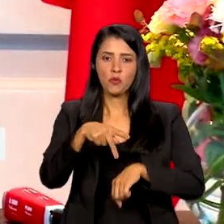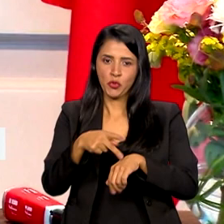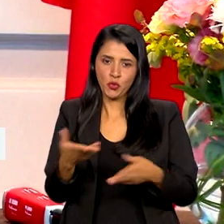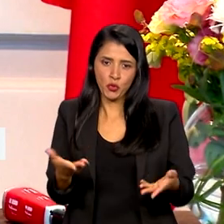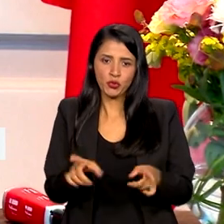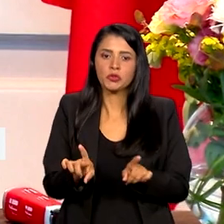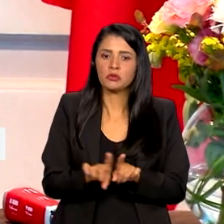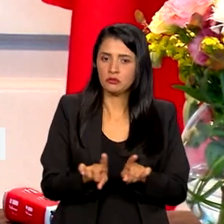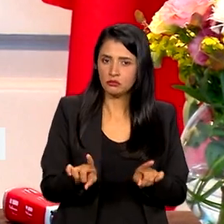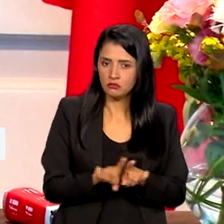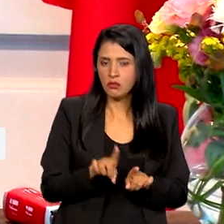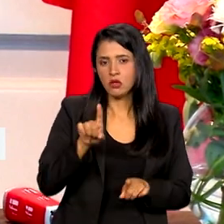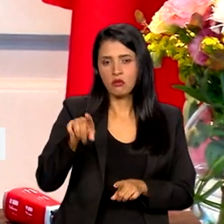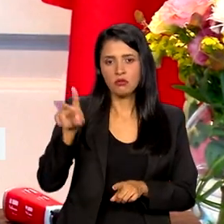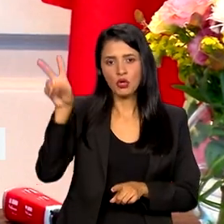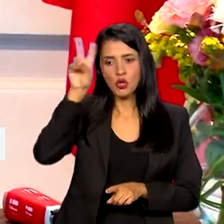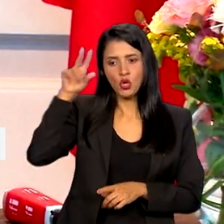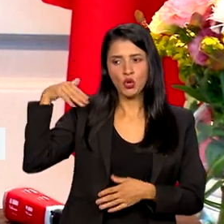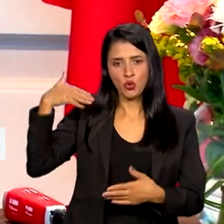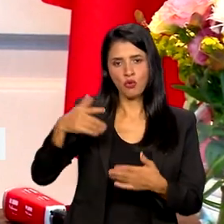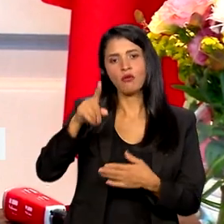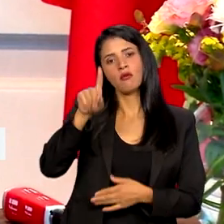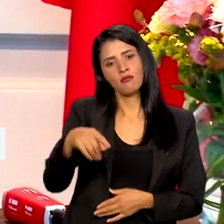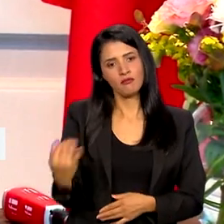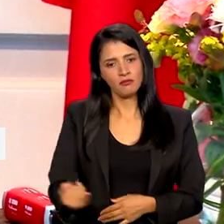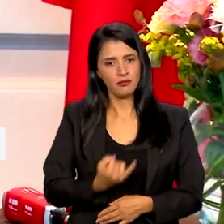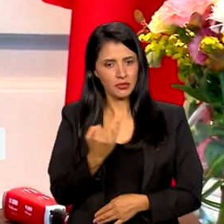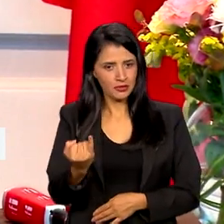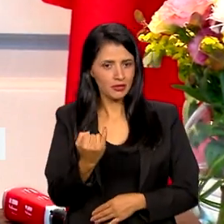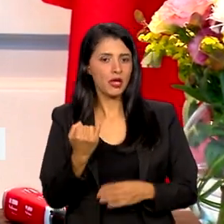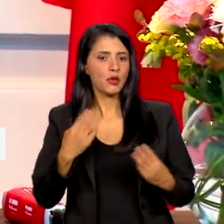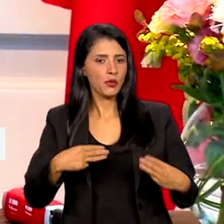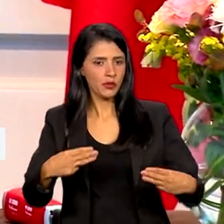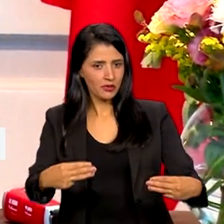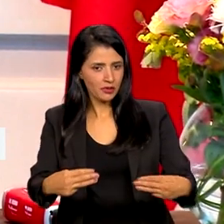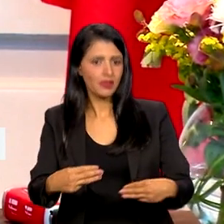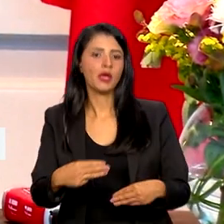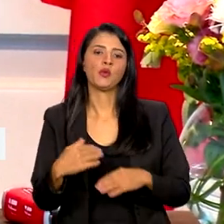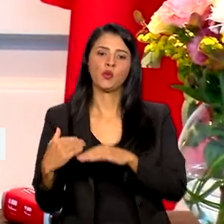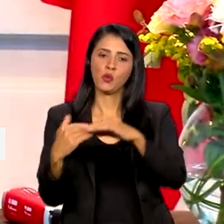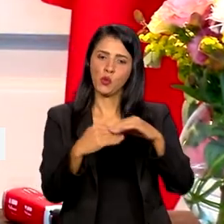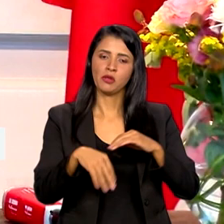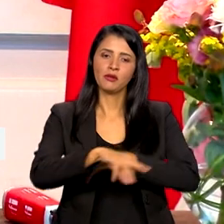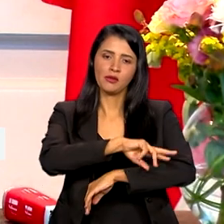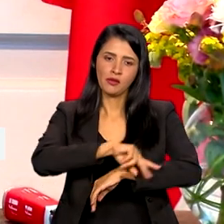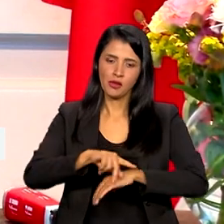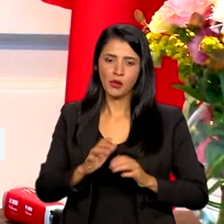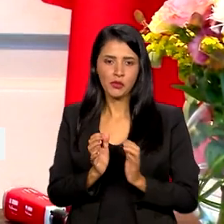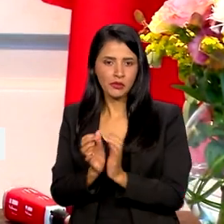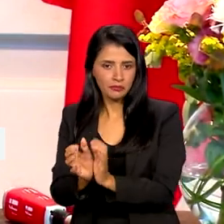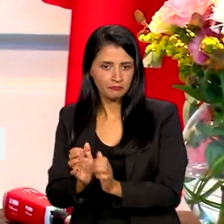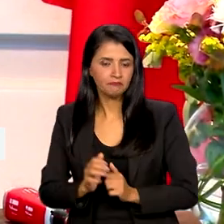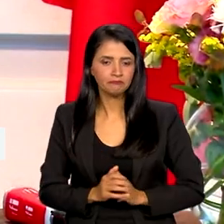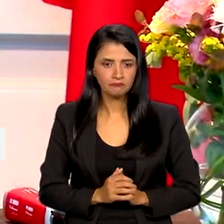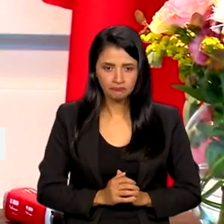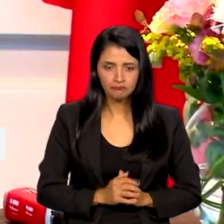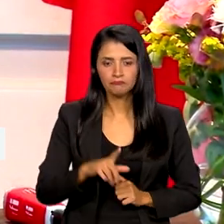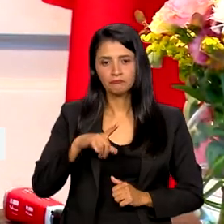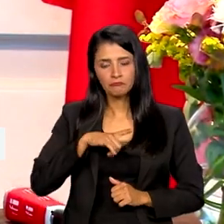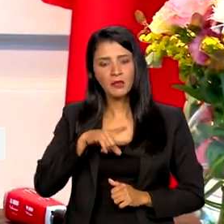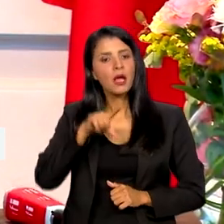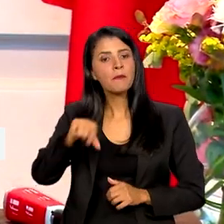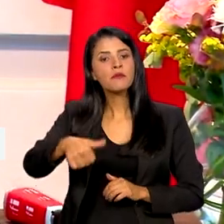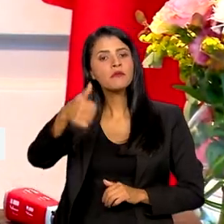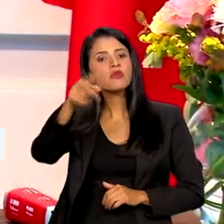que historicamente falando é muito importante a presença do Ministério da Igualdade Racial nessa comitiva, traçando e trazendo pela